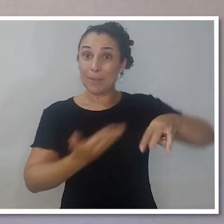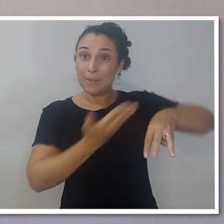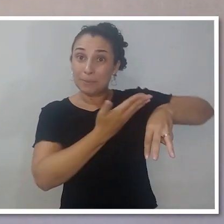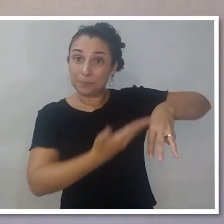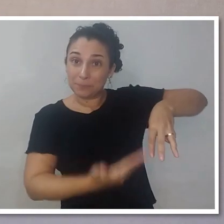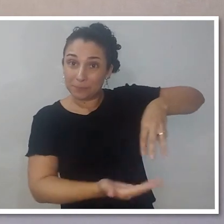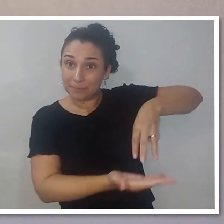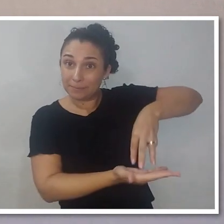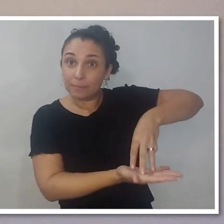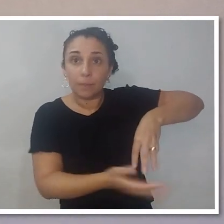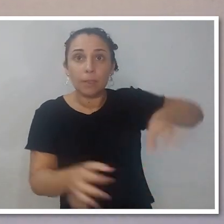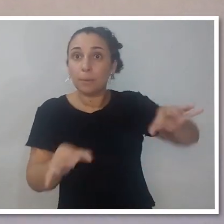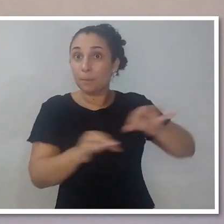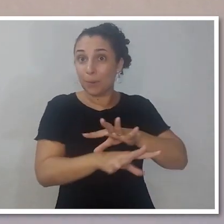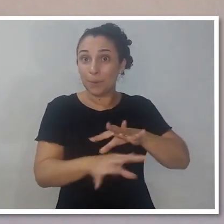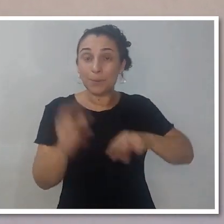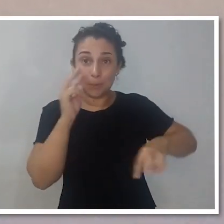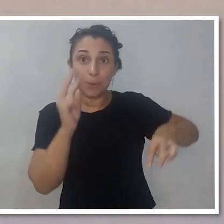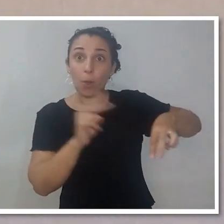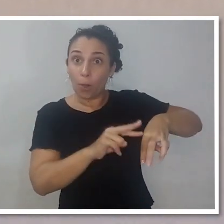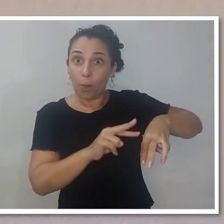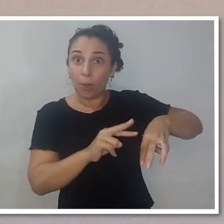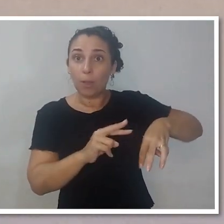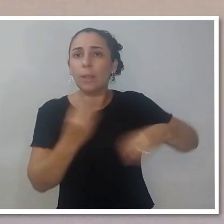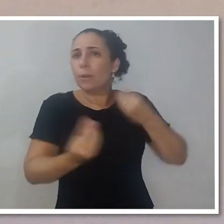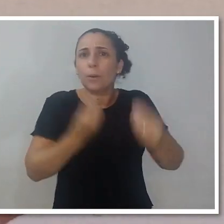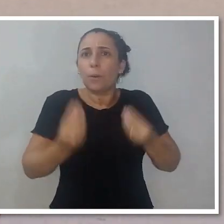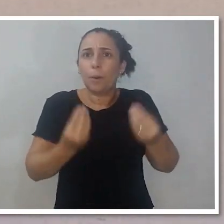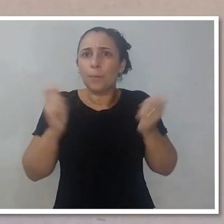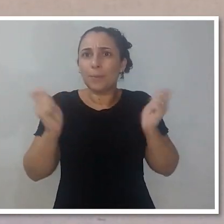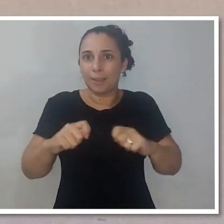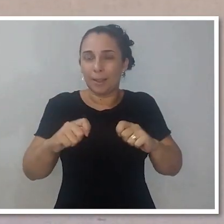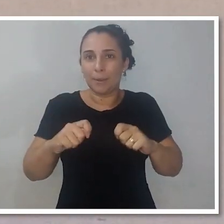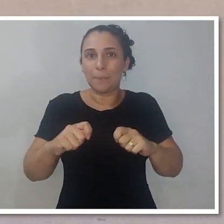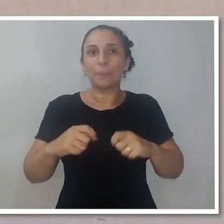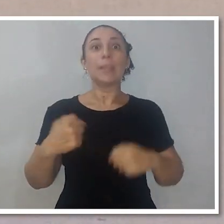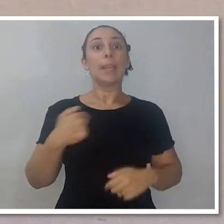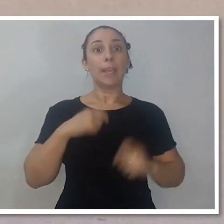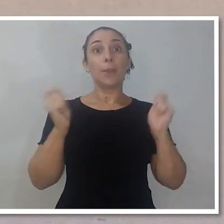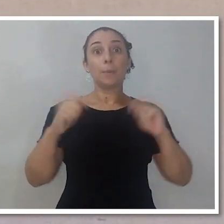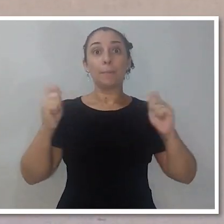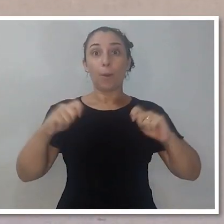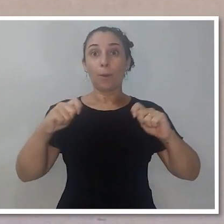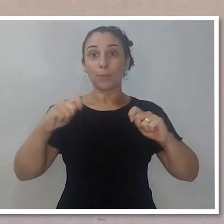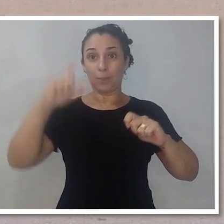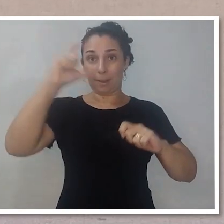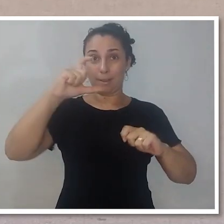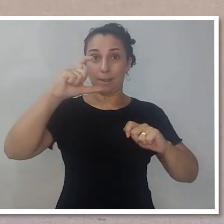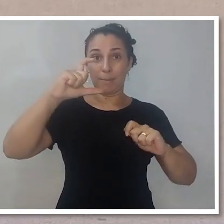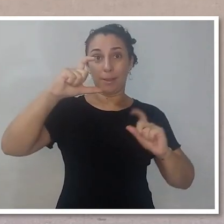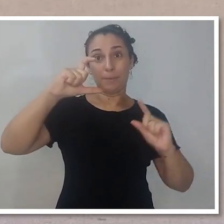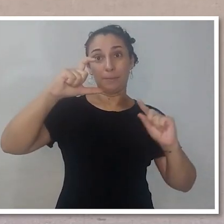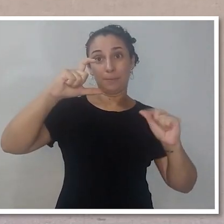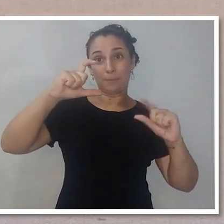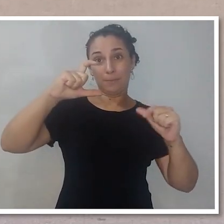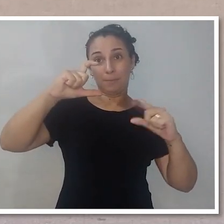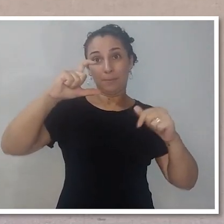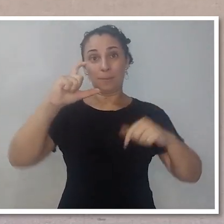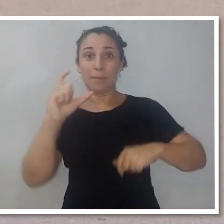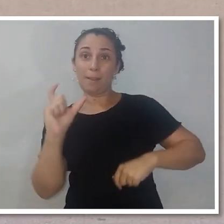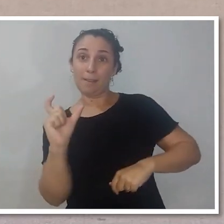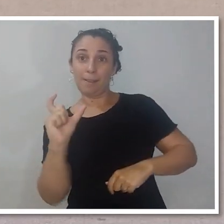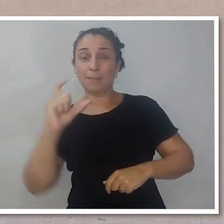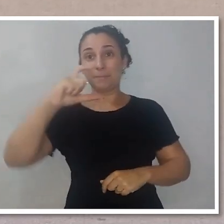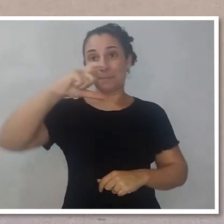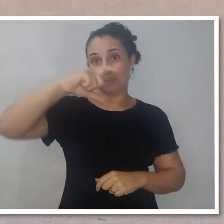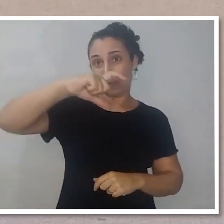Agora, com o set todo montado, olha a quantidade de movimentos que eu posso fazer. Ó, eu posso inclinar a câmera para lá, inclinar